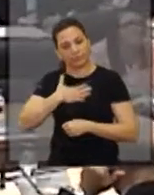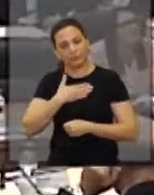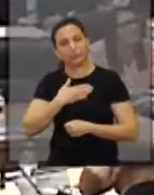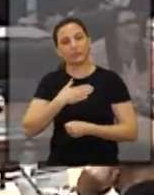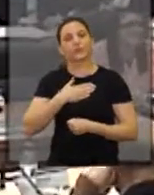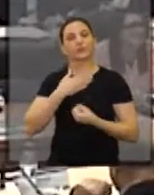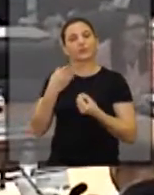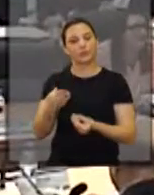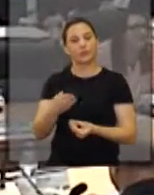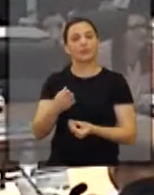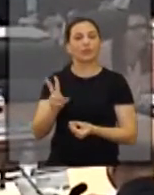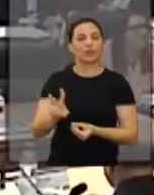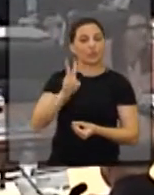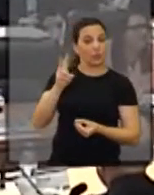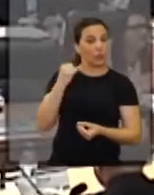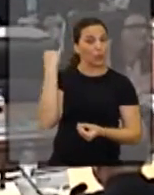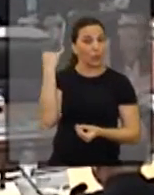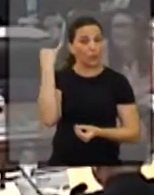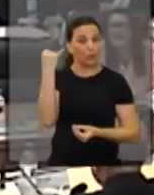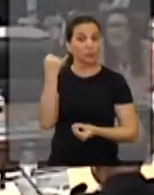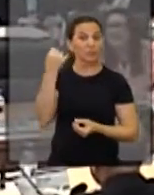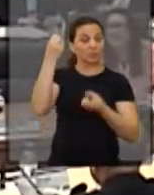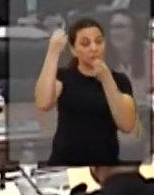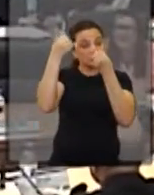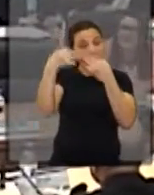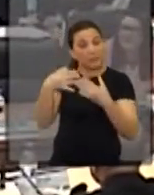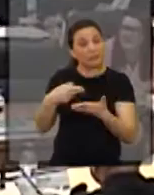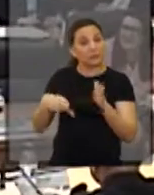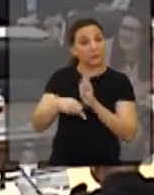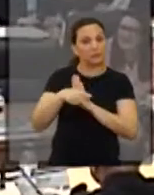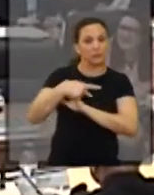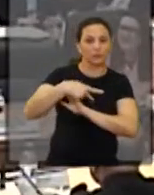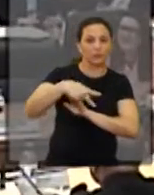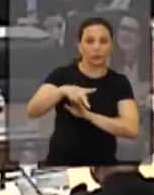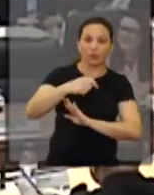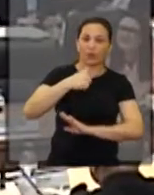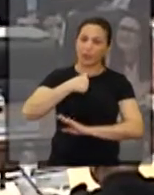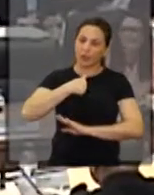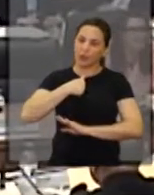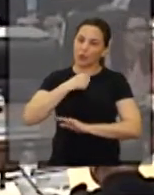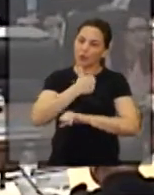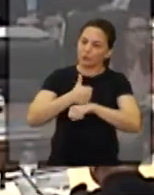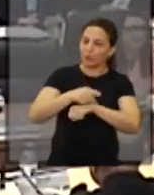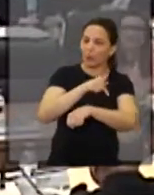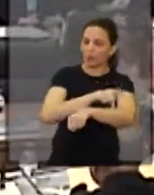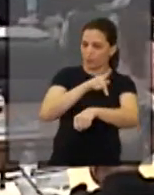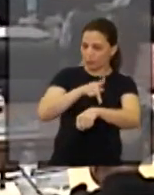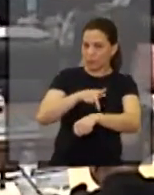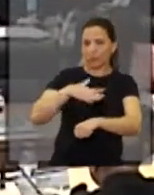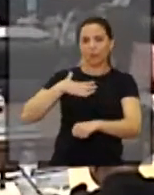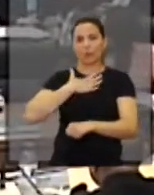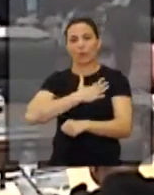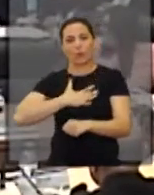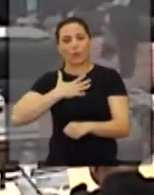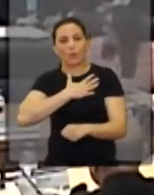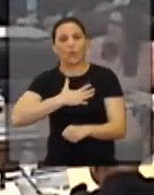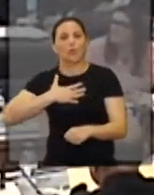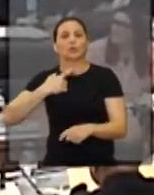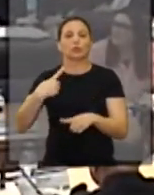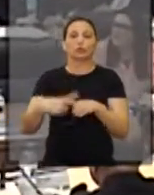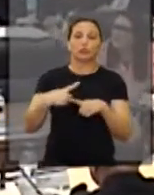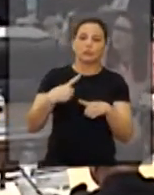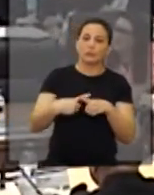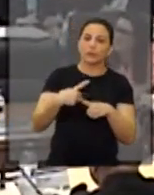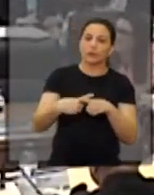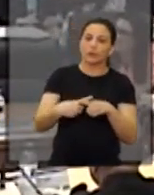vez bem-vindo a essa casa. É de grande valor suas explicações. Eu, como pedagogo, gosto muito,